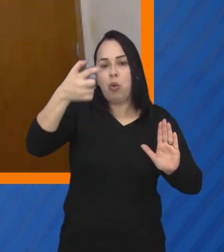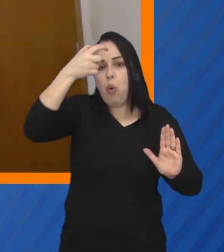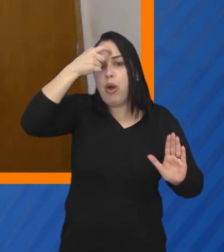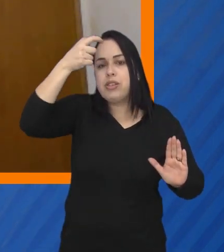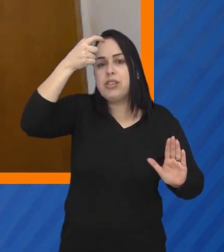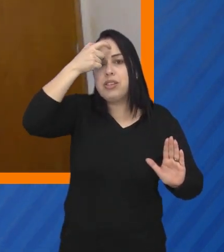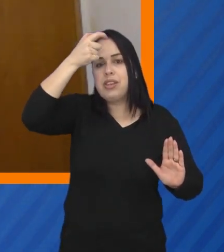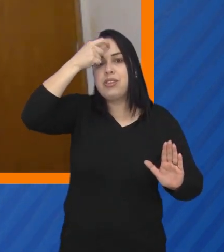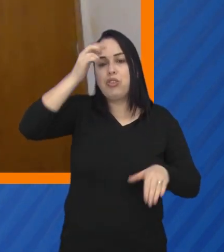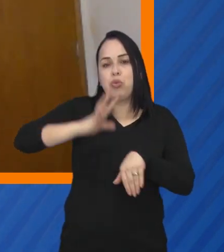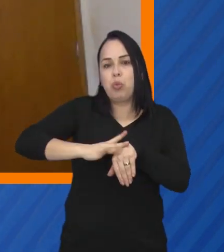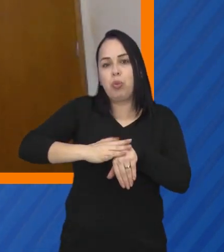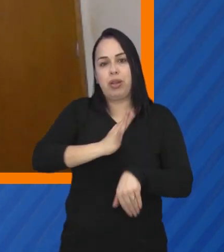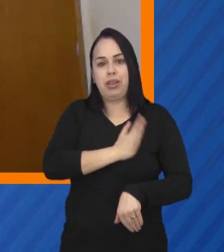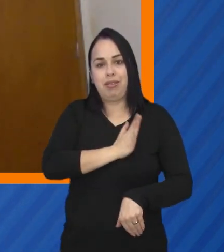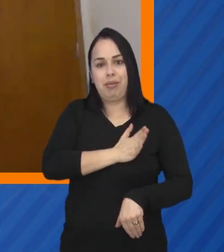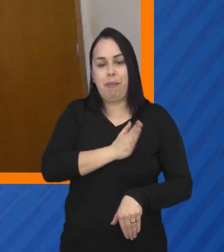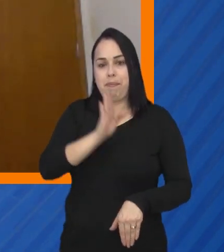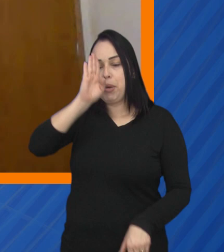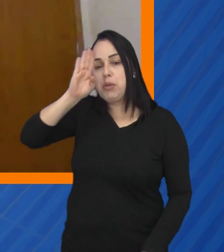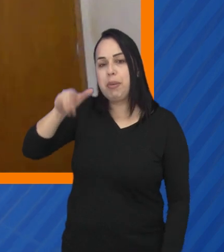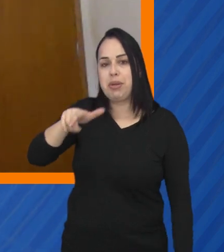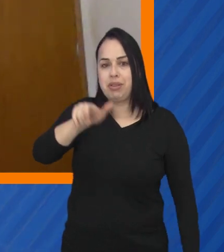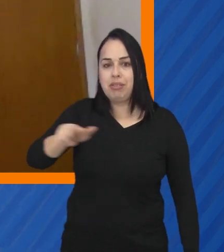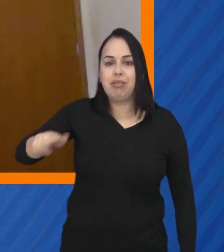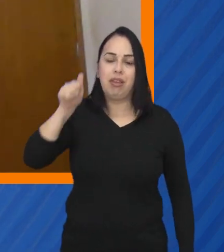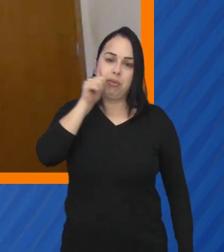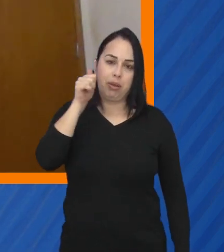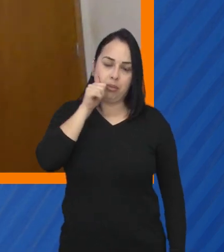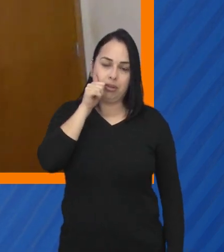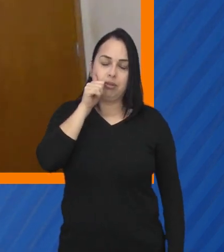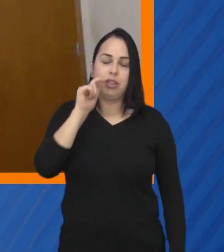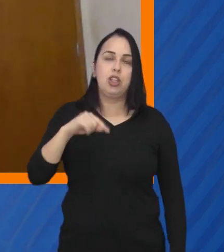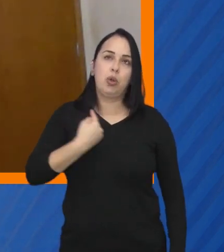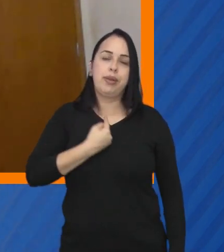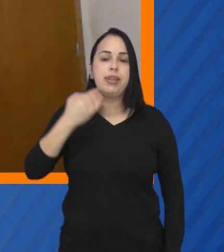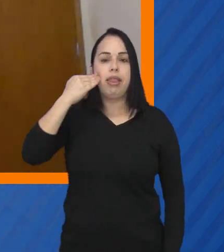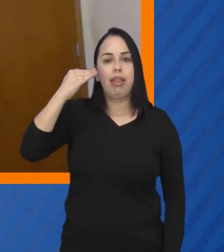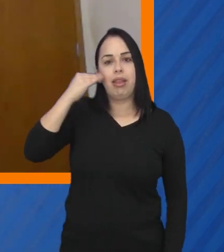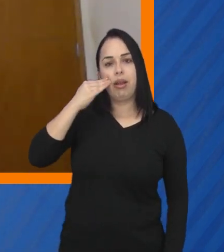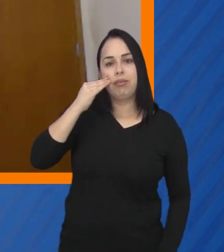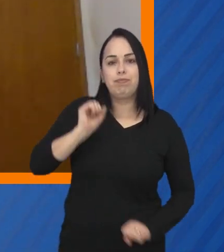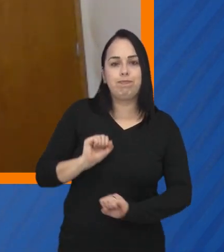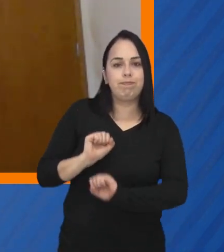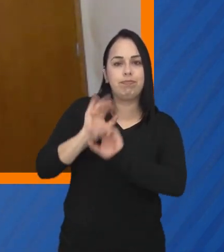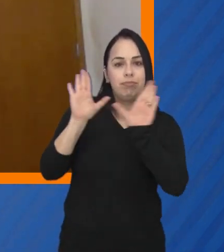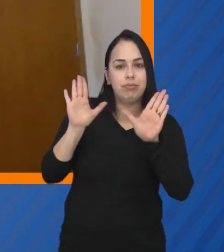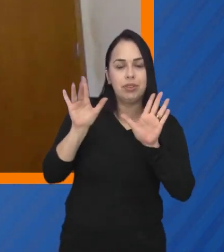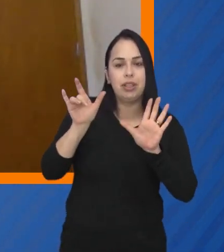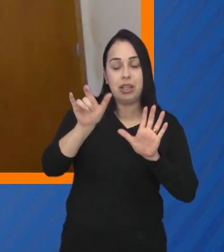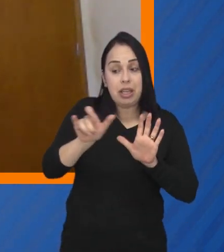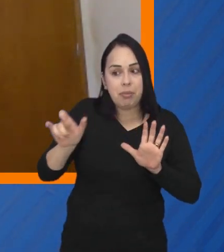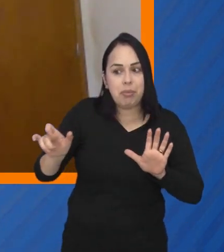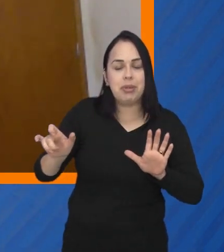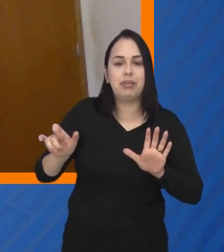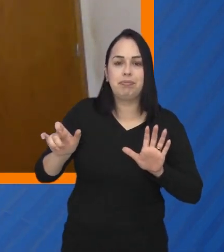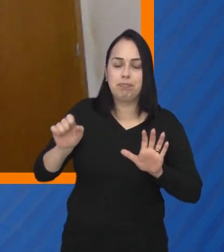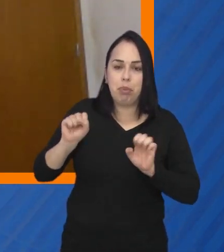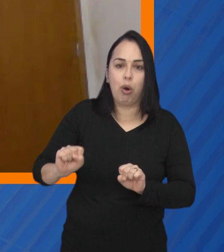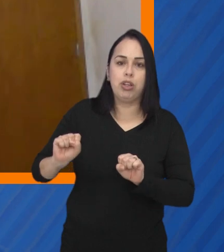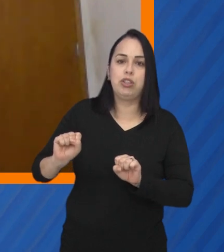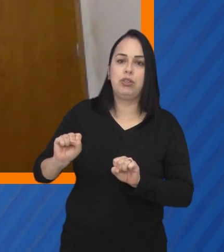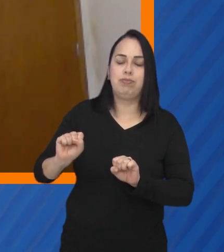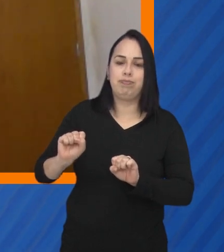cardiovasculares nas mulheres. Isso foi feito para que a gente entenda que as mulheres estão